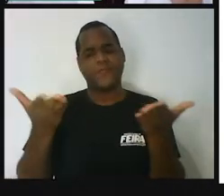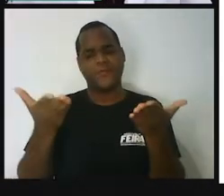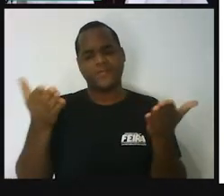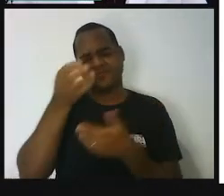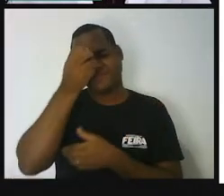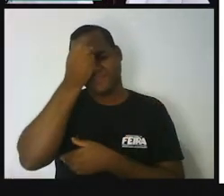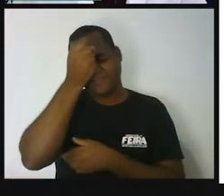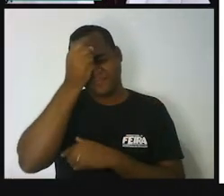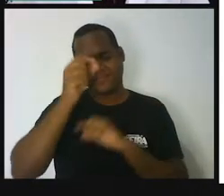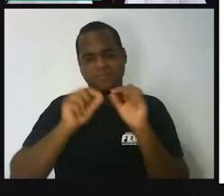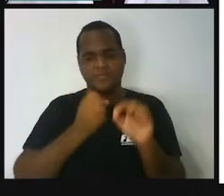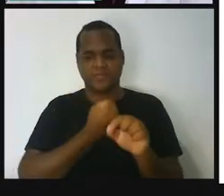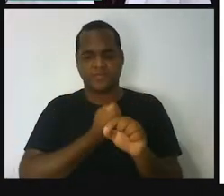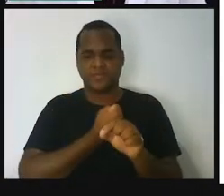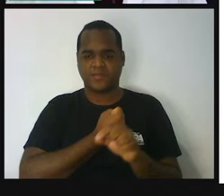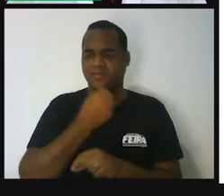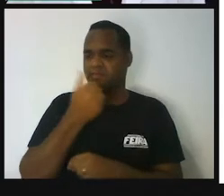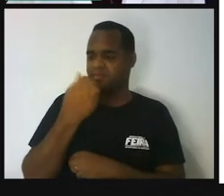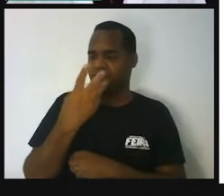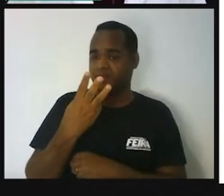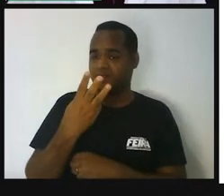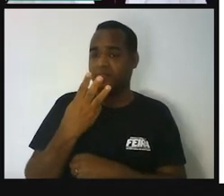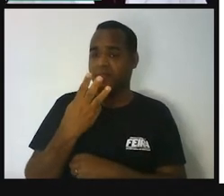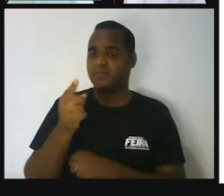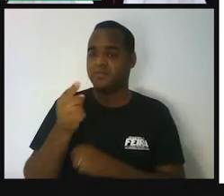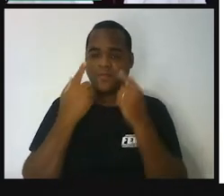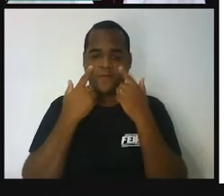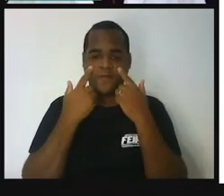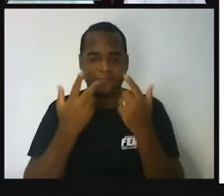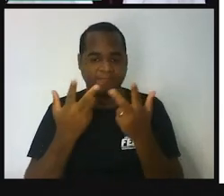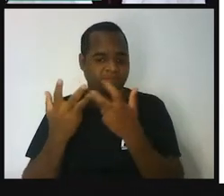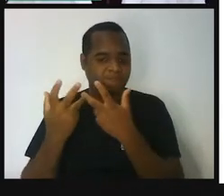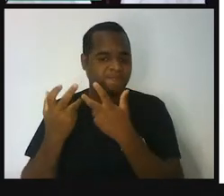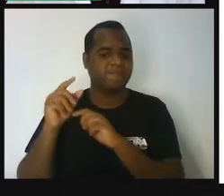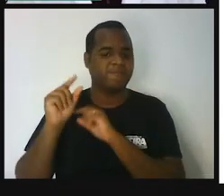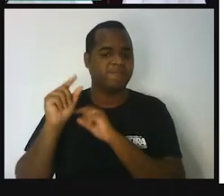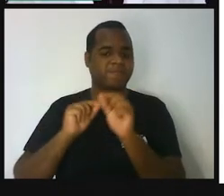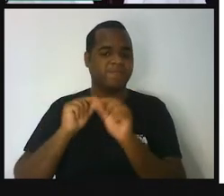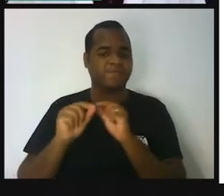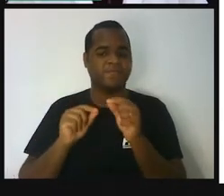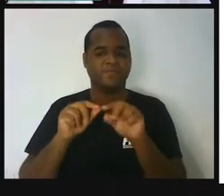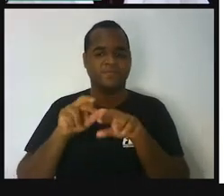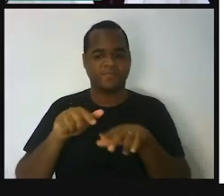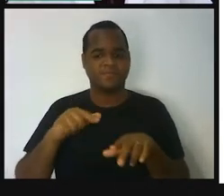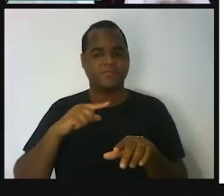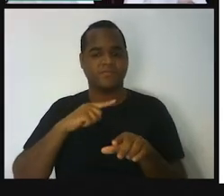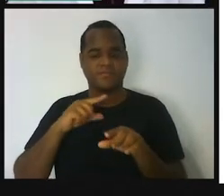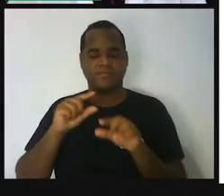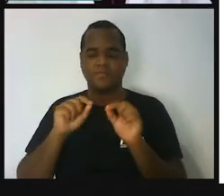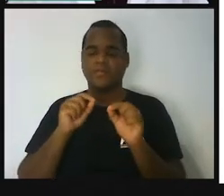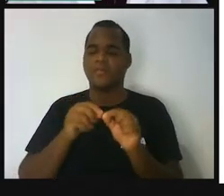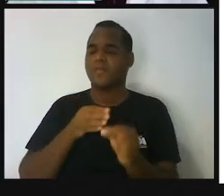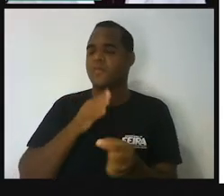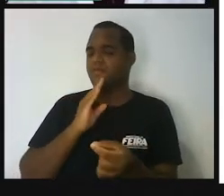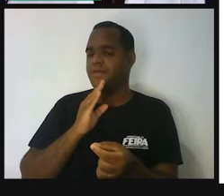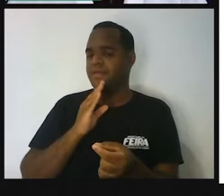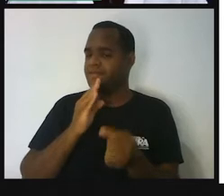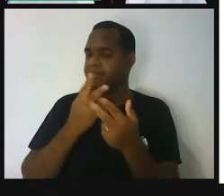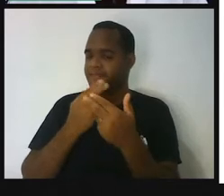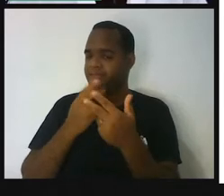hoje, essa aula de número 13? A gente vai observar, certo? E vai reconhecer